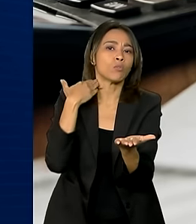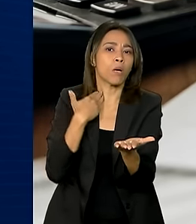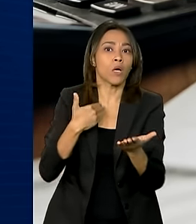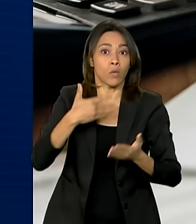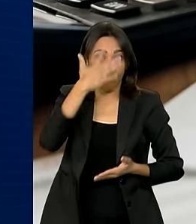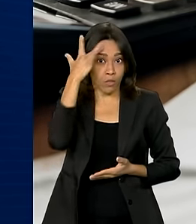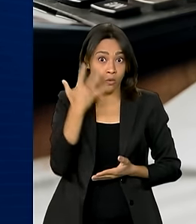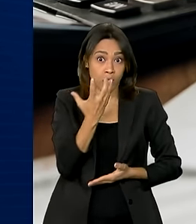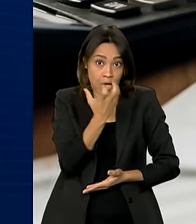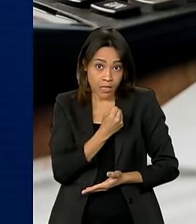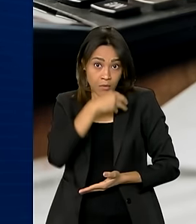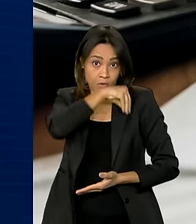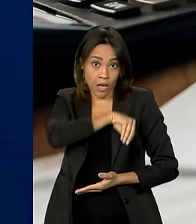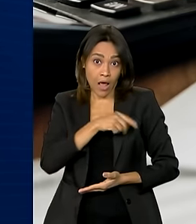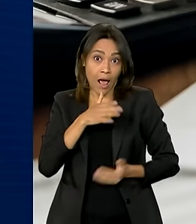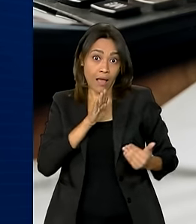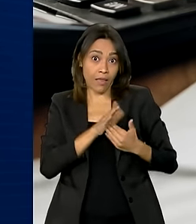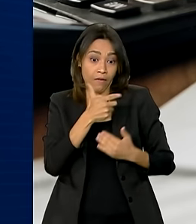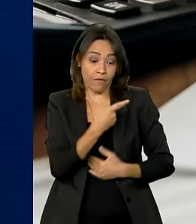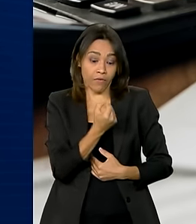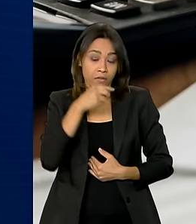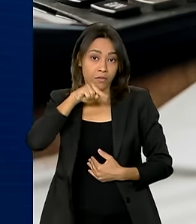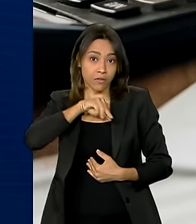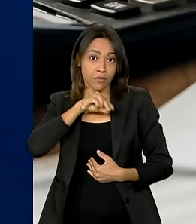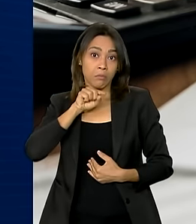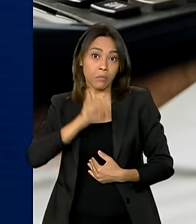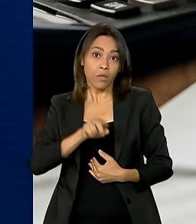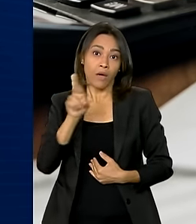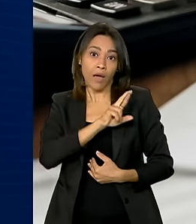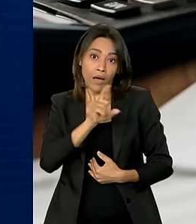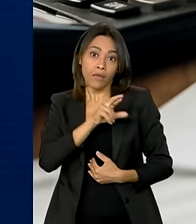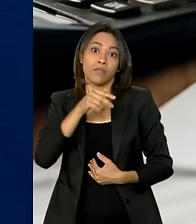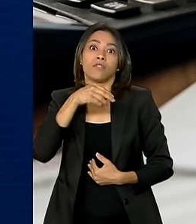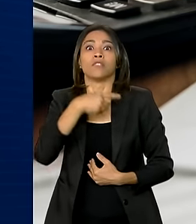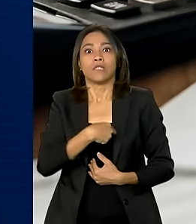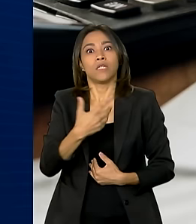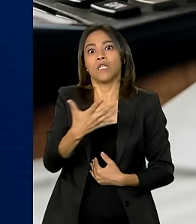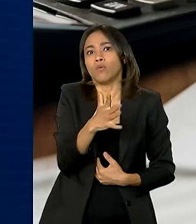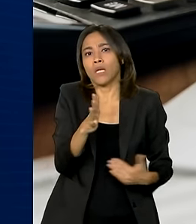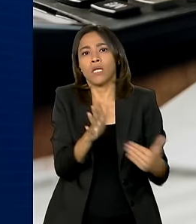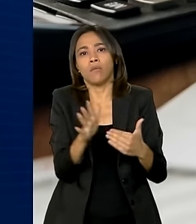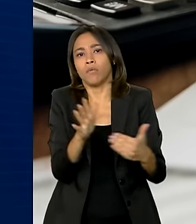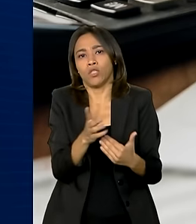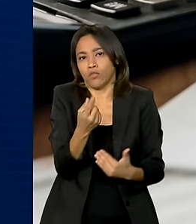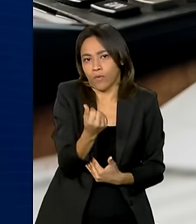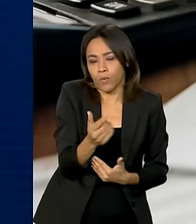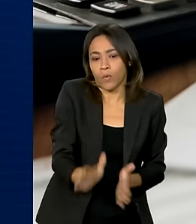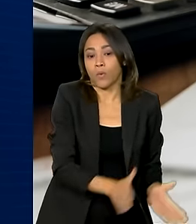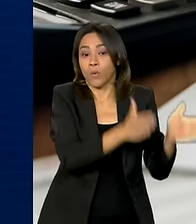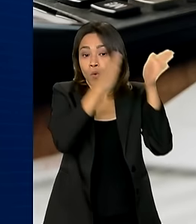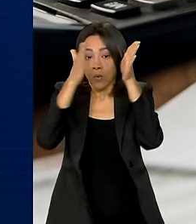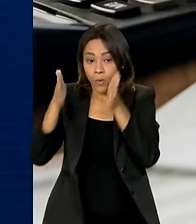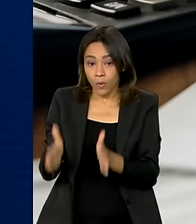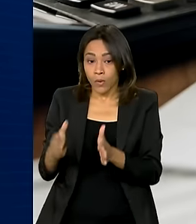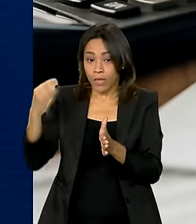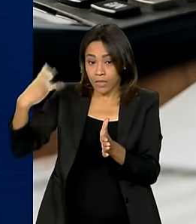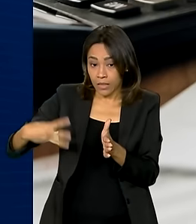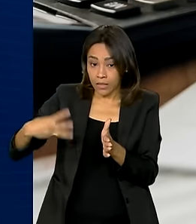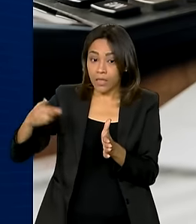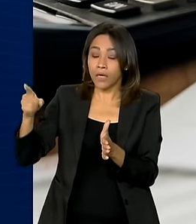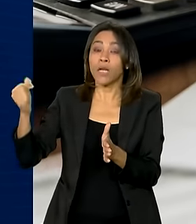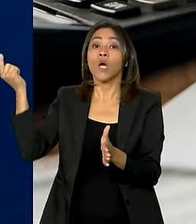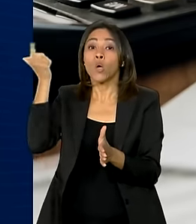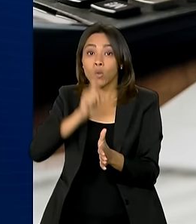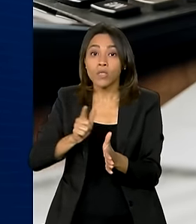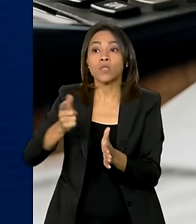R$ 20 mil por mês e têm dívidas sem limite de valor. Nessa etapa, foi possível renegociar dívidas bancárias